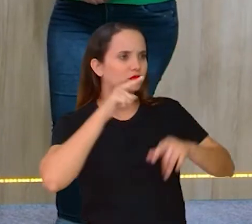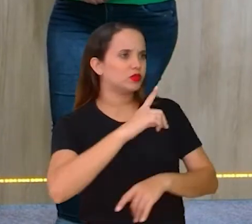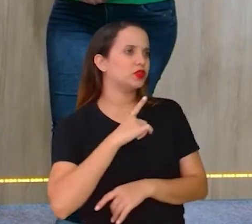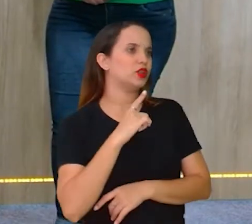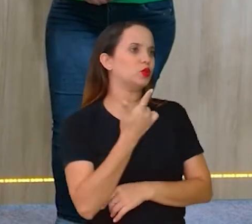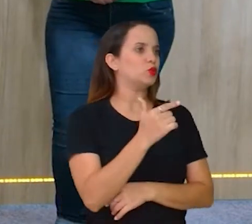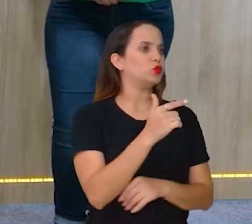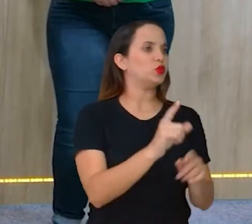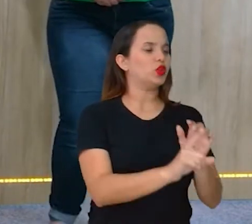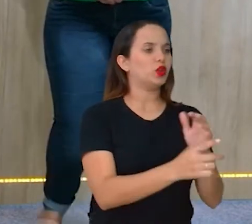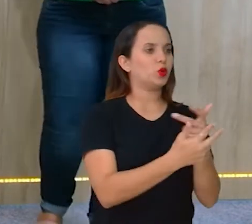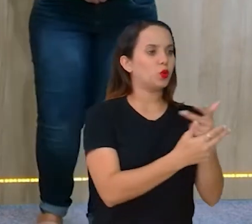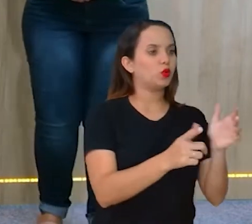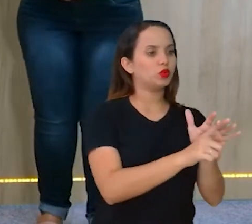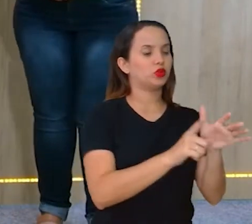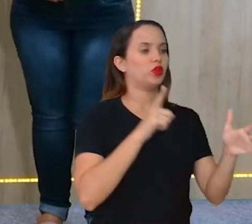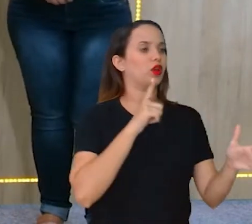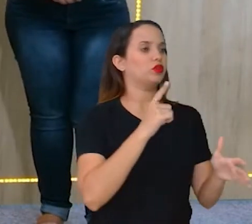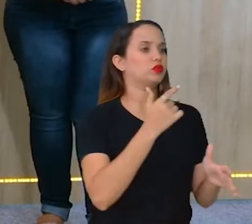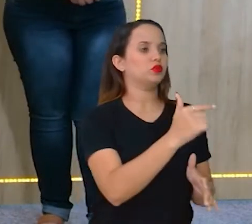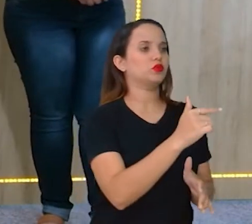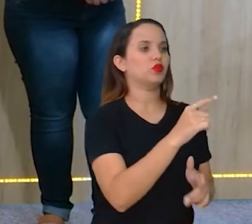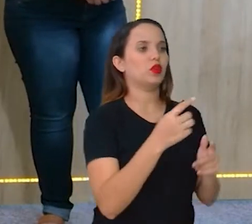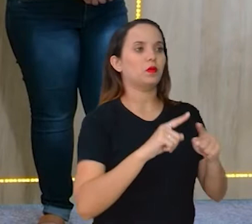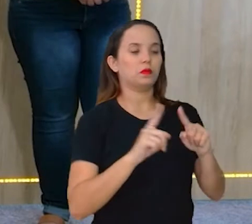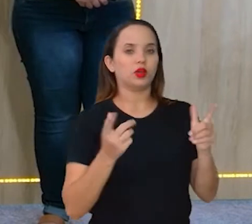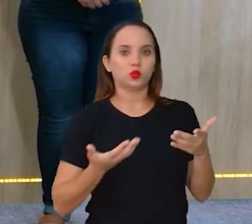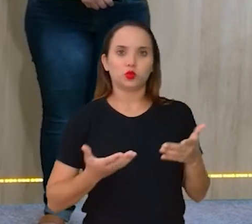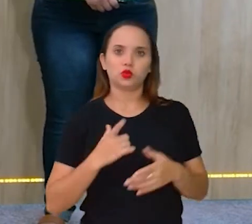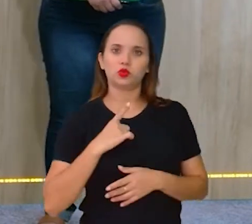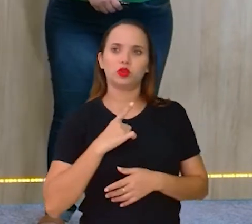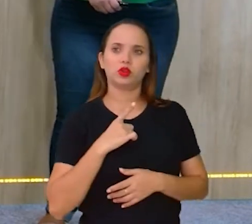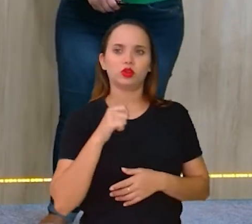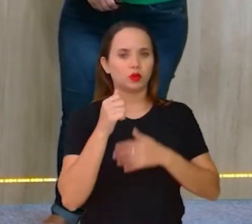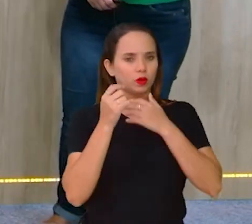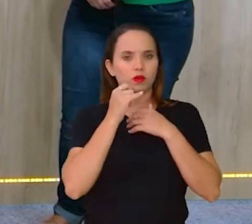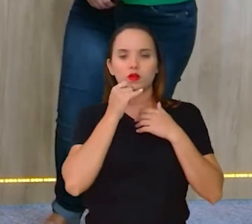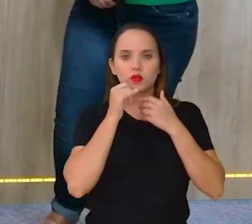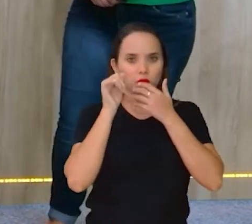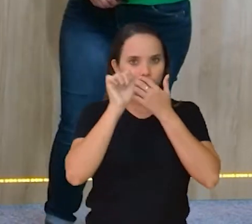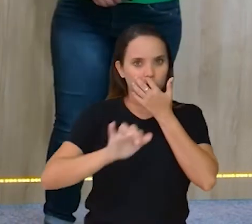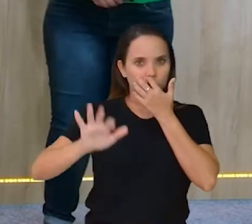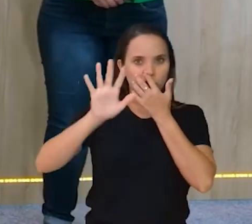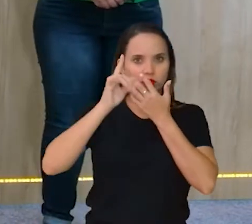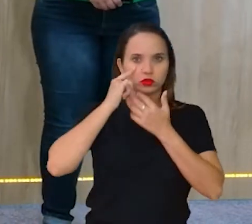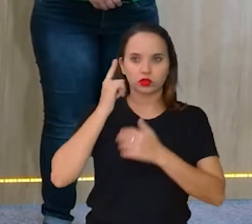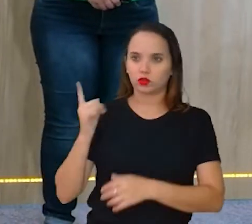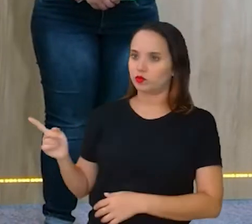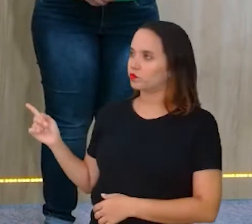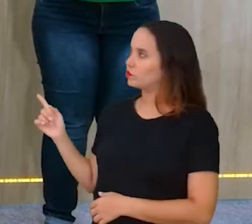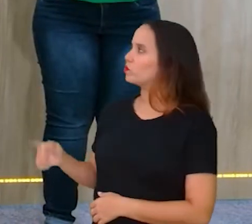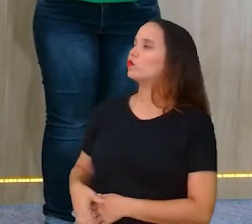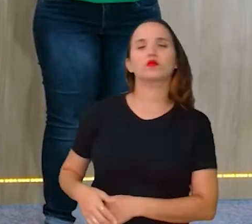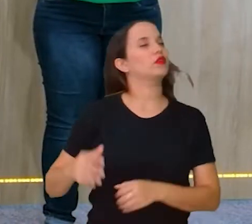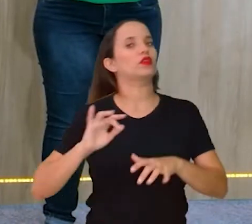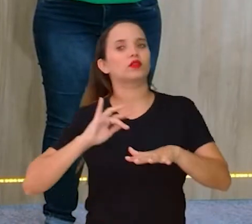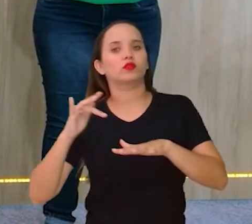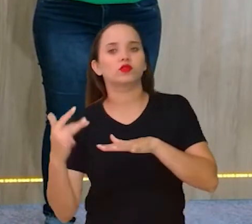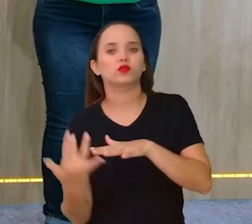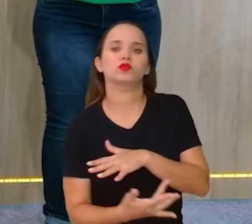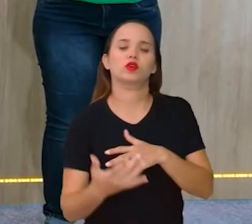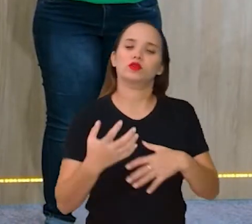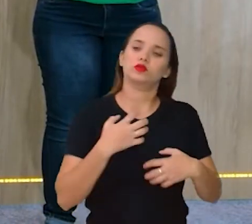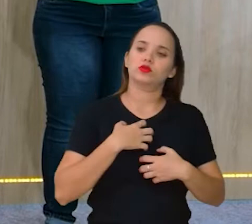um monte de coisas que você já tem hoje. Por exemplo, essas imagens aí de algumas redes sociais, de algumas maneiras de você assistir a um